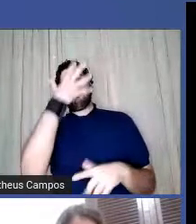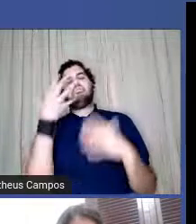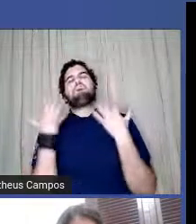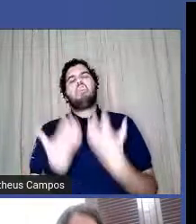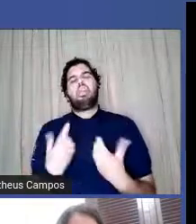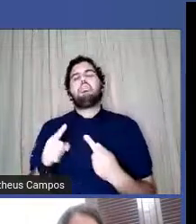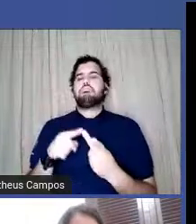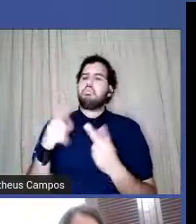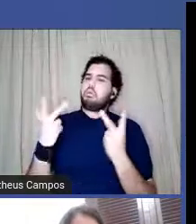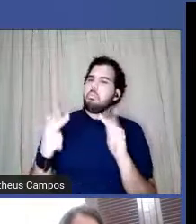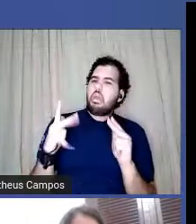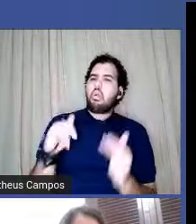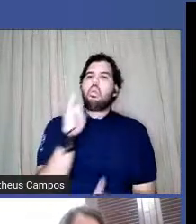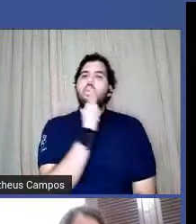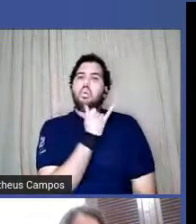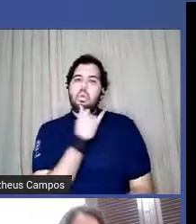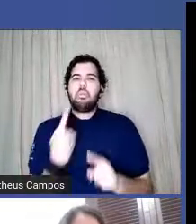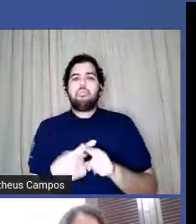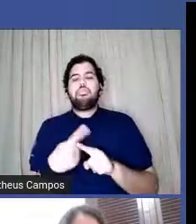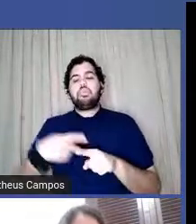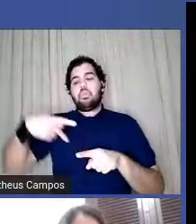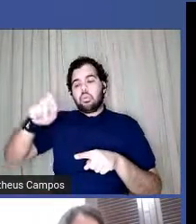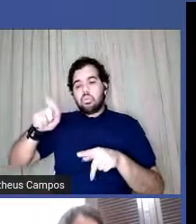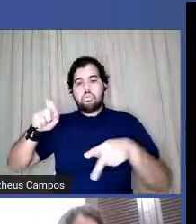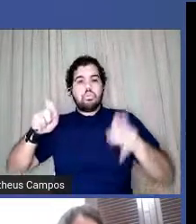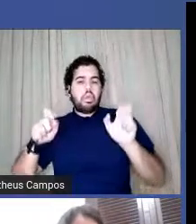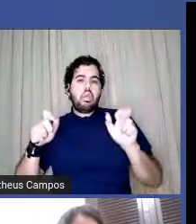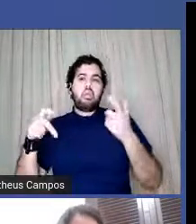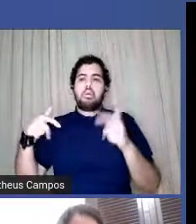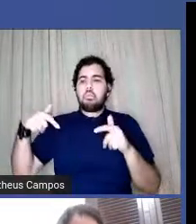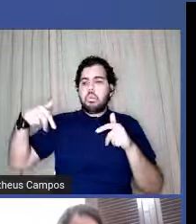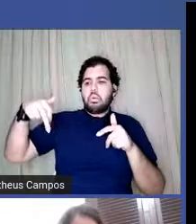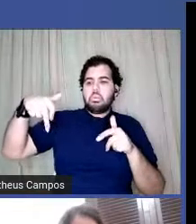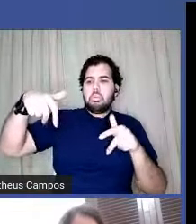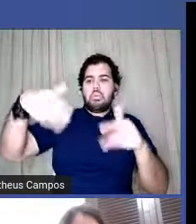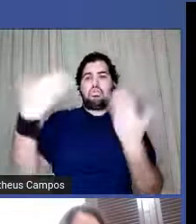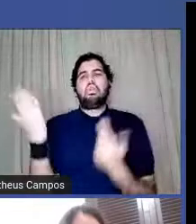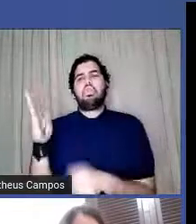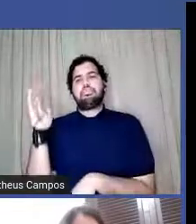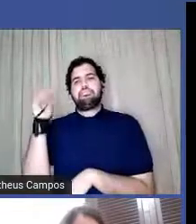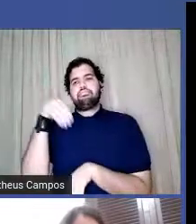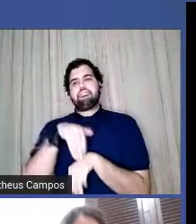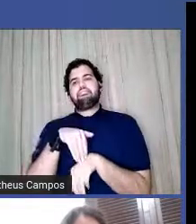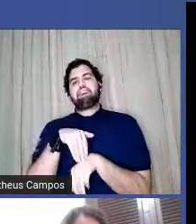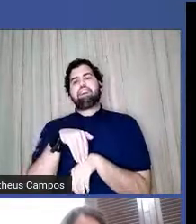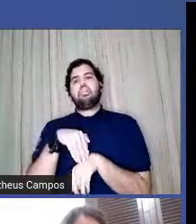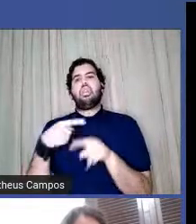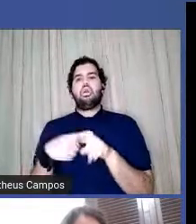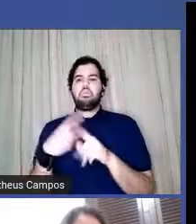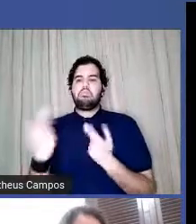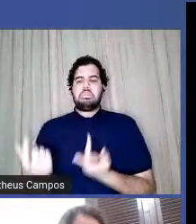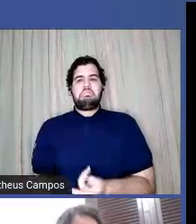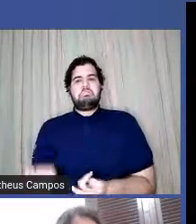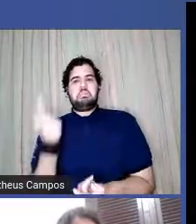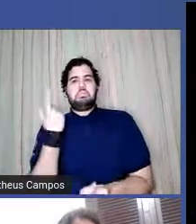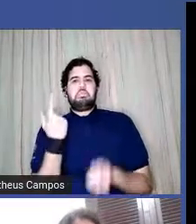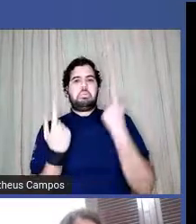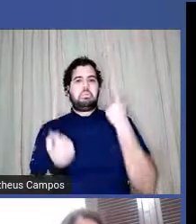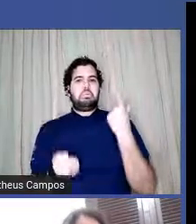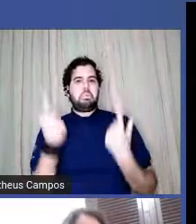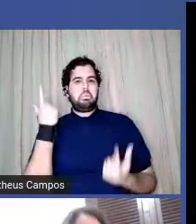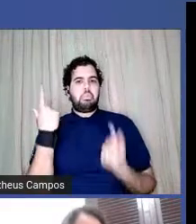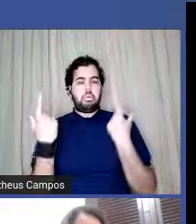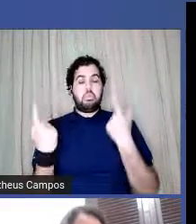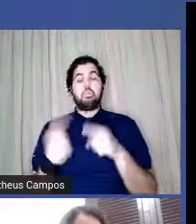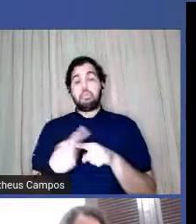tristeza Meus pés perfuram cômodos do tédio habitando as estranhezas Inclusive, gente,